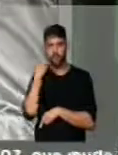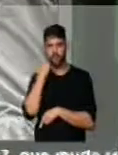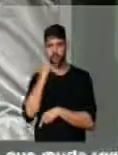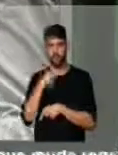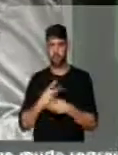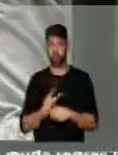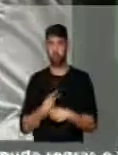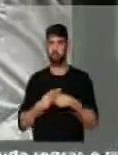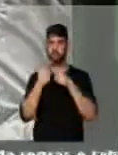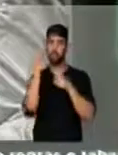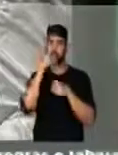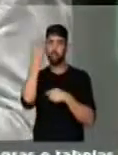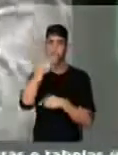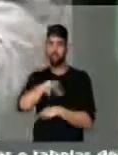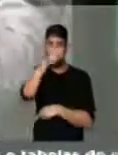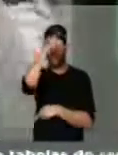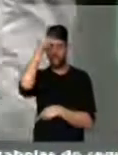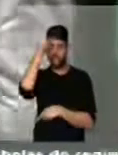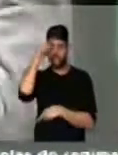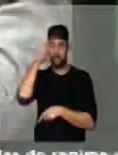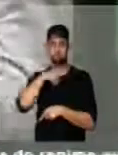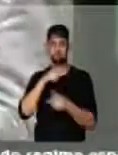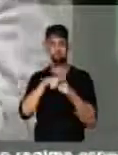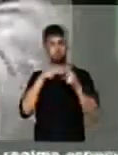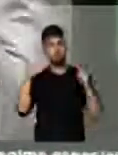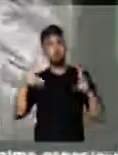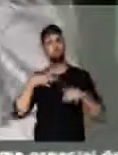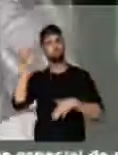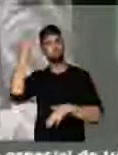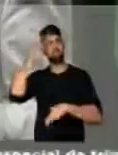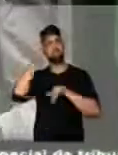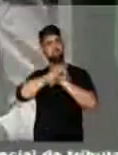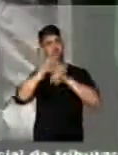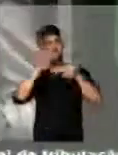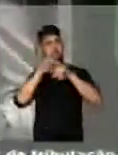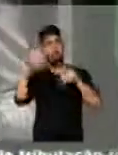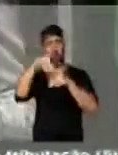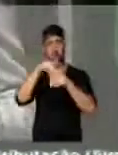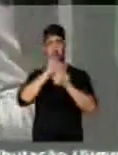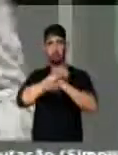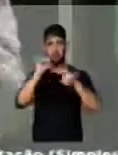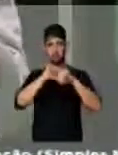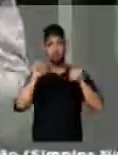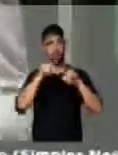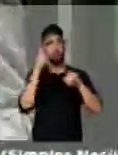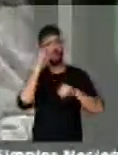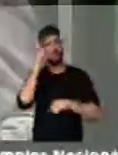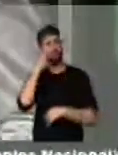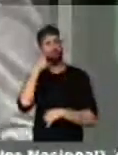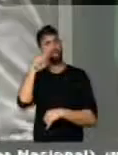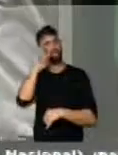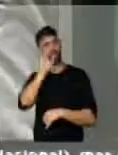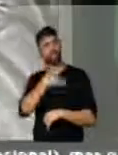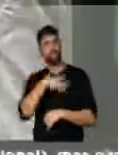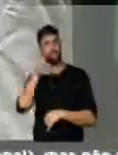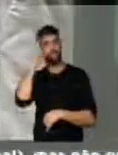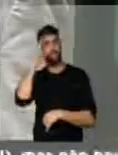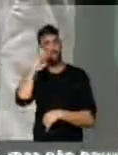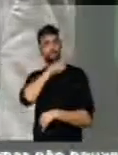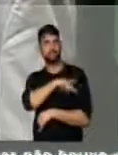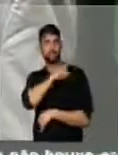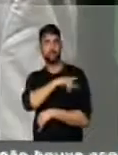reeleição. Dos maiores comícios que eu vi na história política do Piauí,